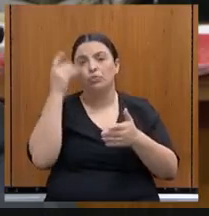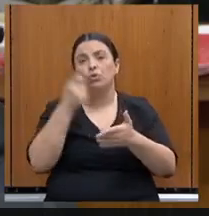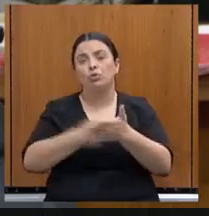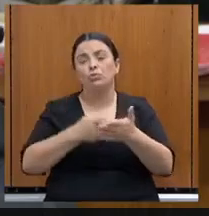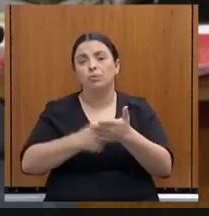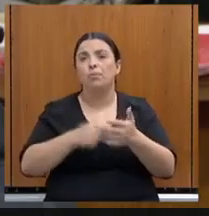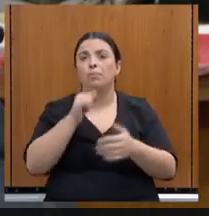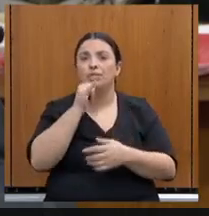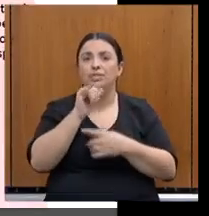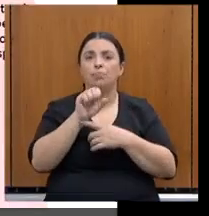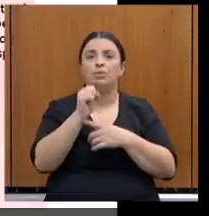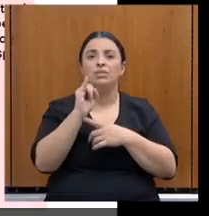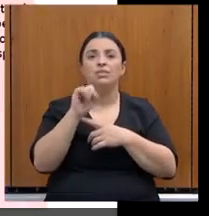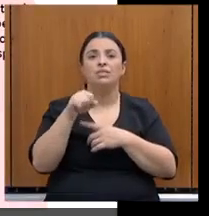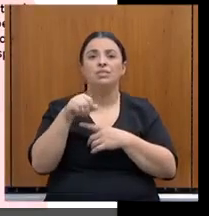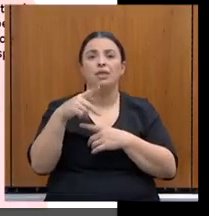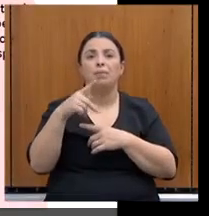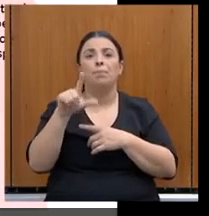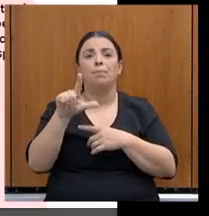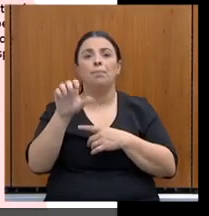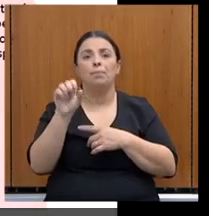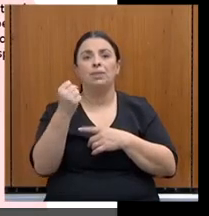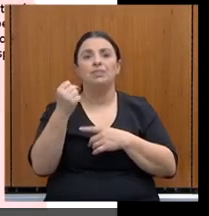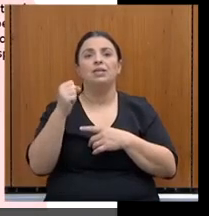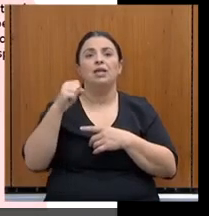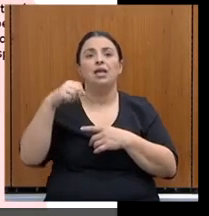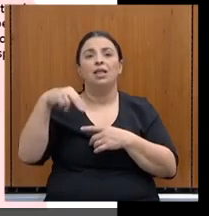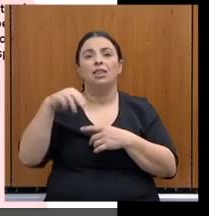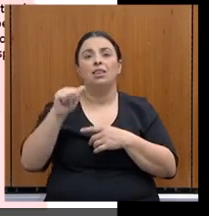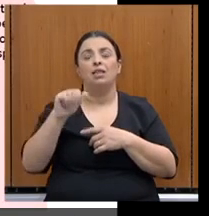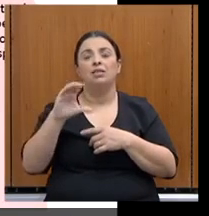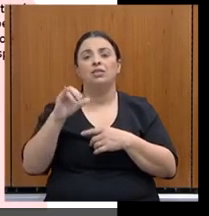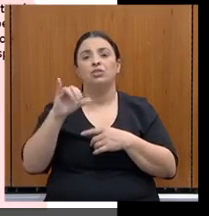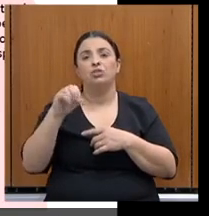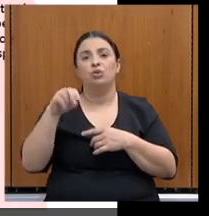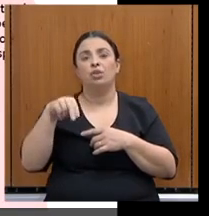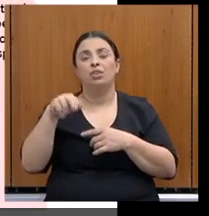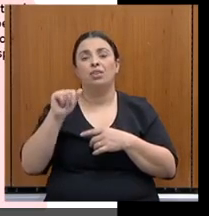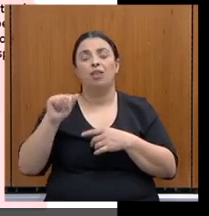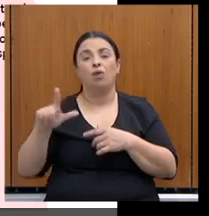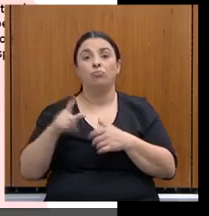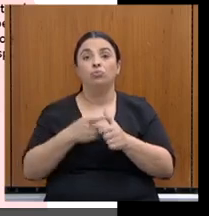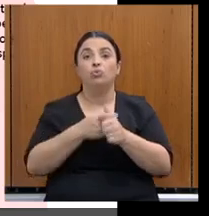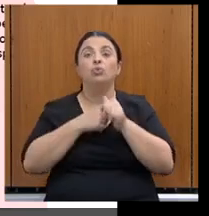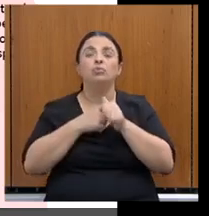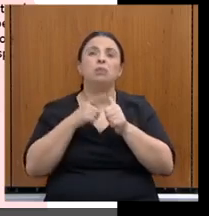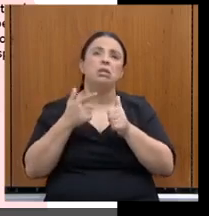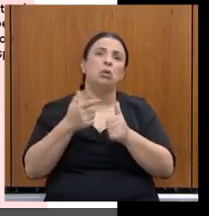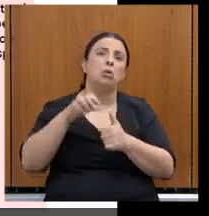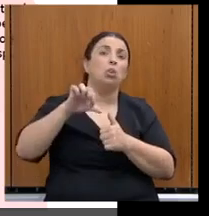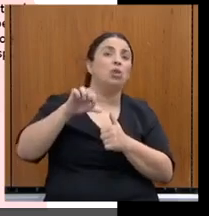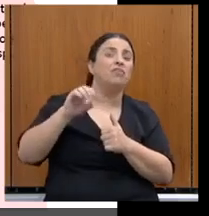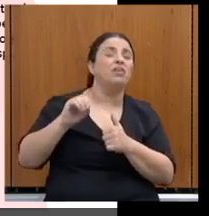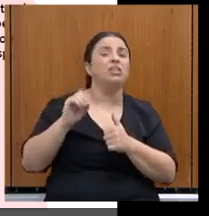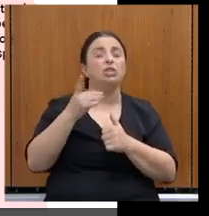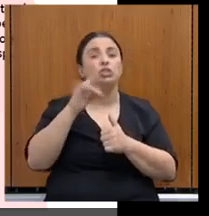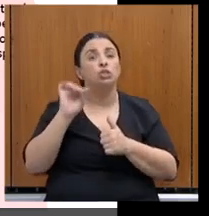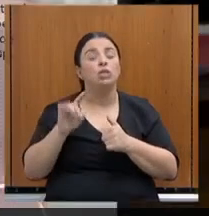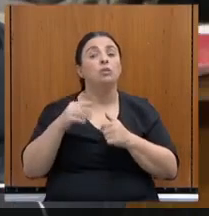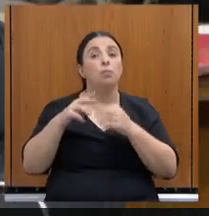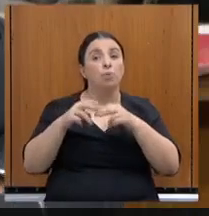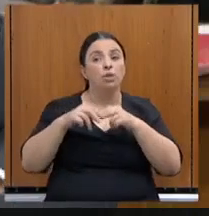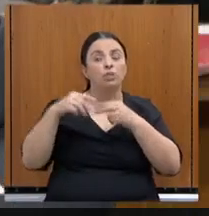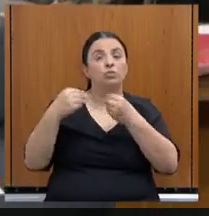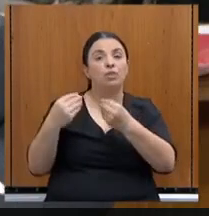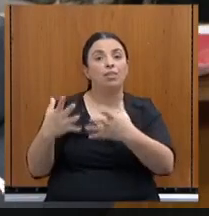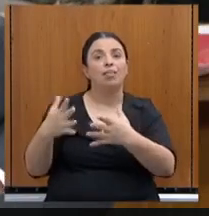Nacional, a gente fez essa suspensão por 90 dias, no sentido de dar fôlego às micro e pequenas empresas,